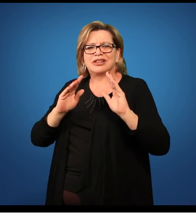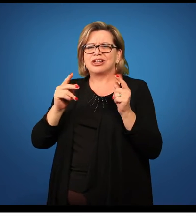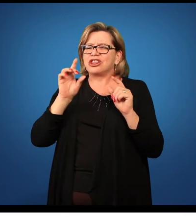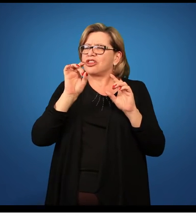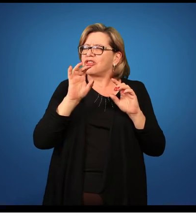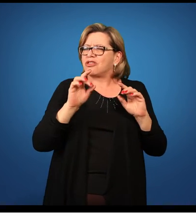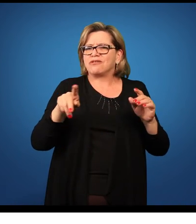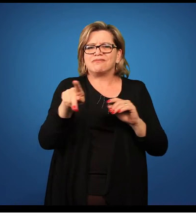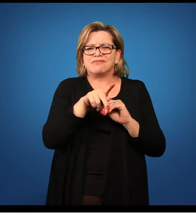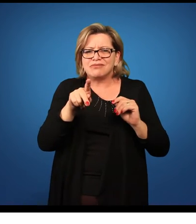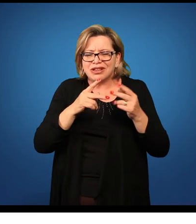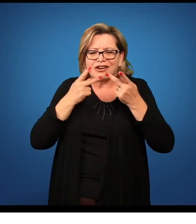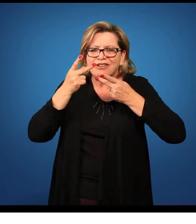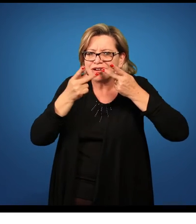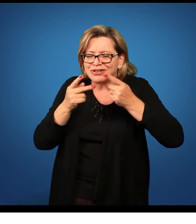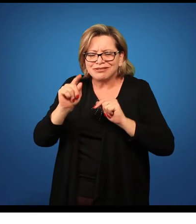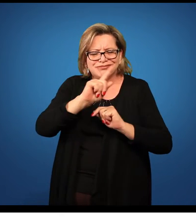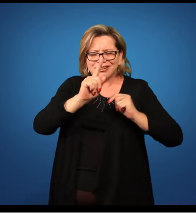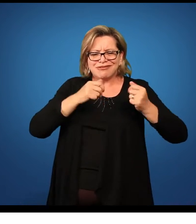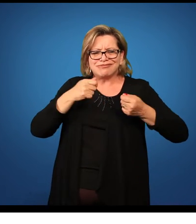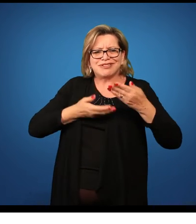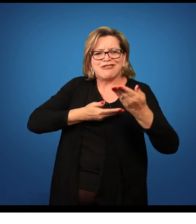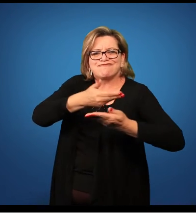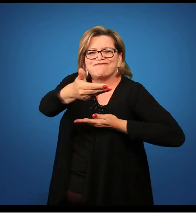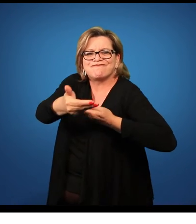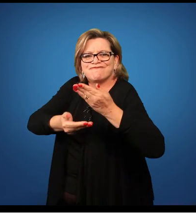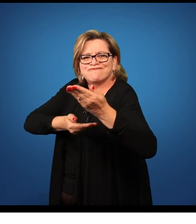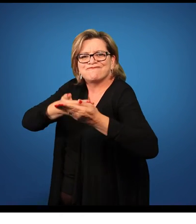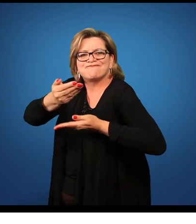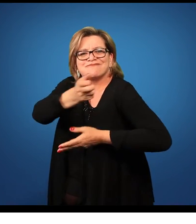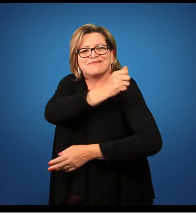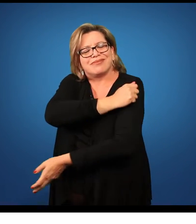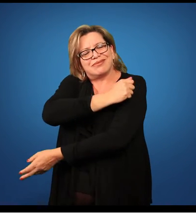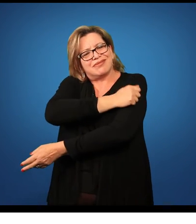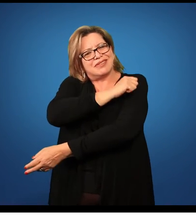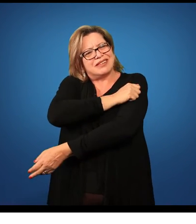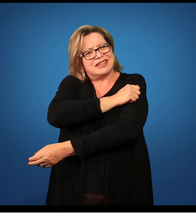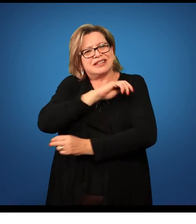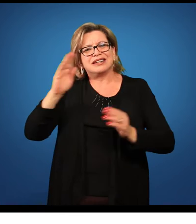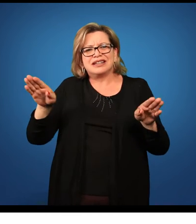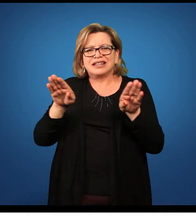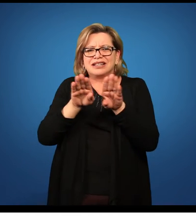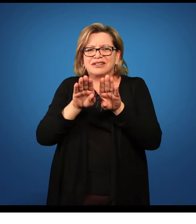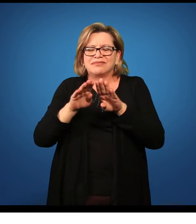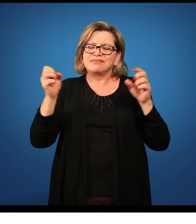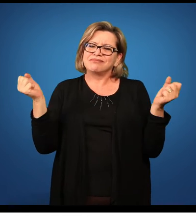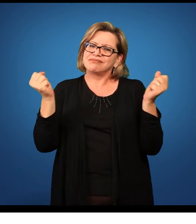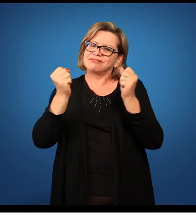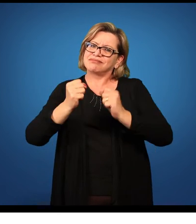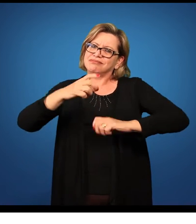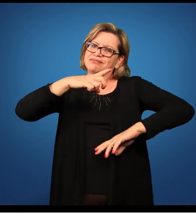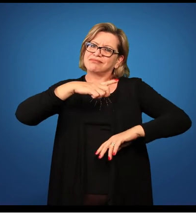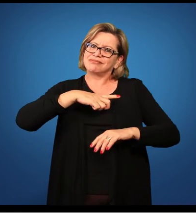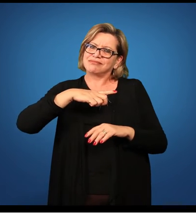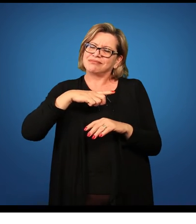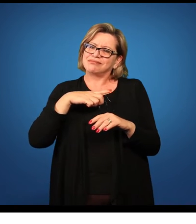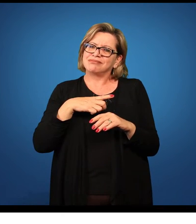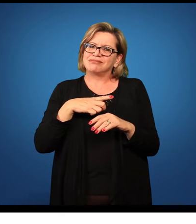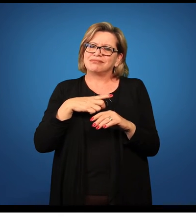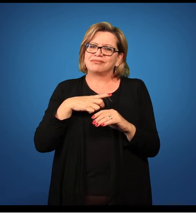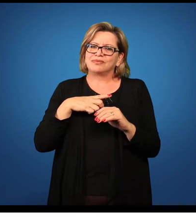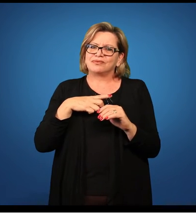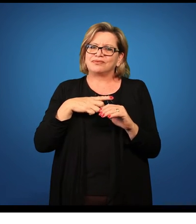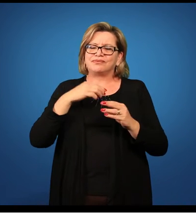dialogar com seus alunos, deve dialogar com seus alunos durante essa aula. E ela pode ter, às vezes, nessa aula,